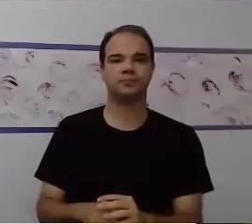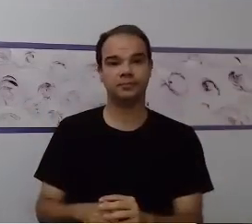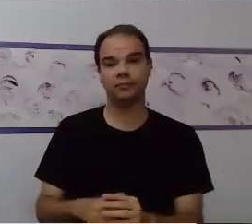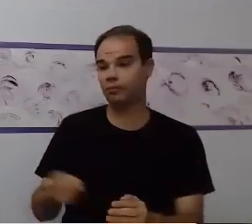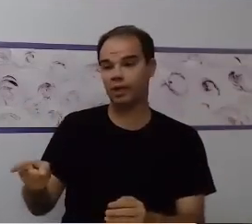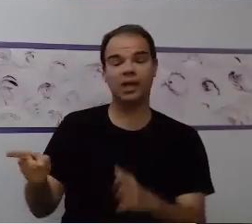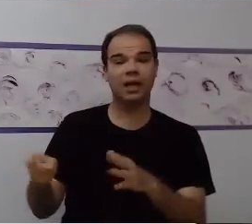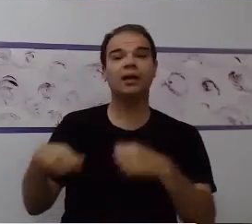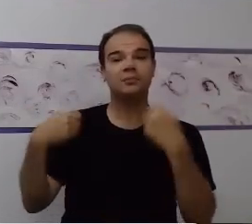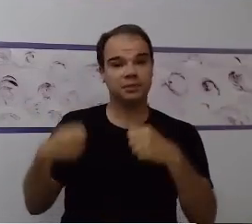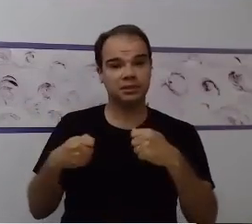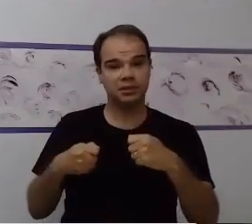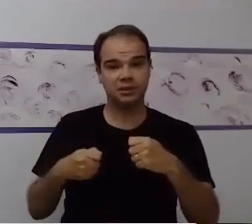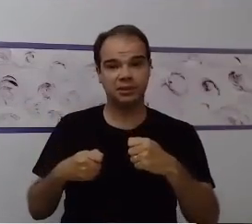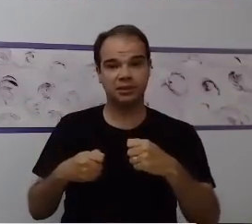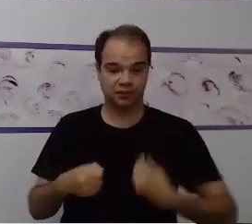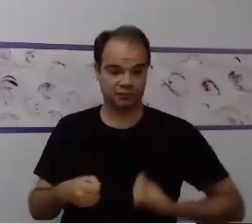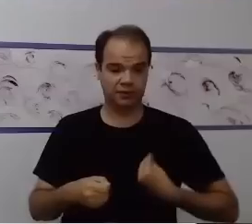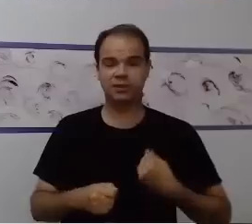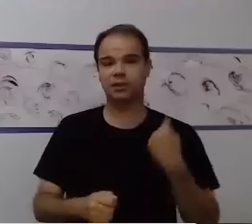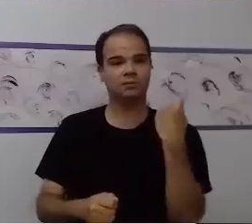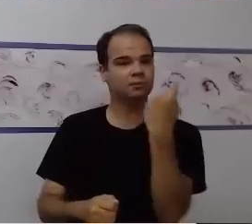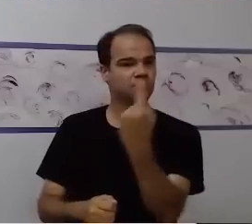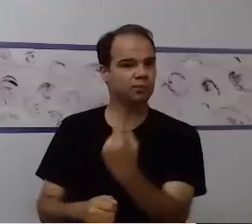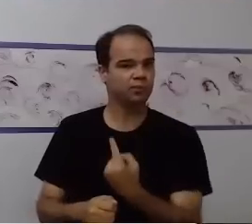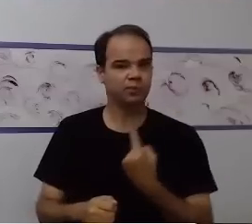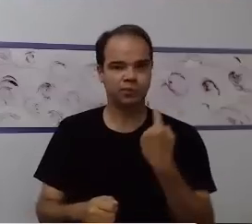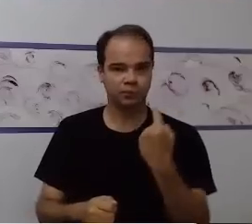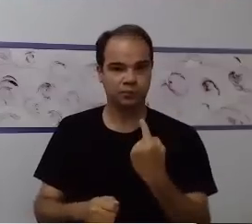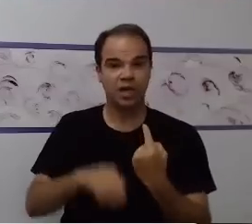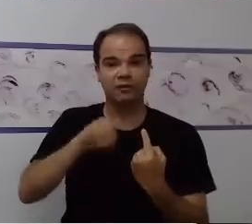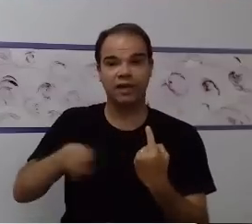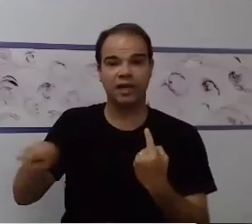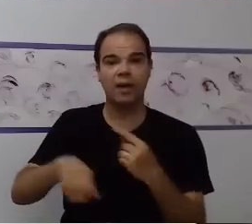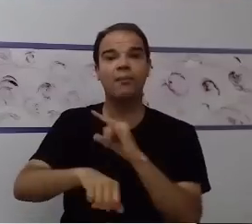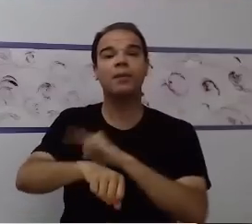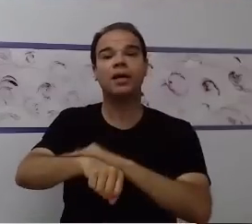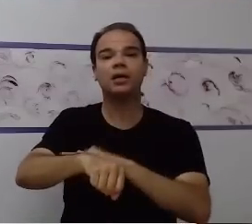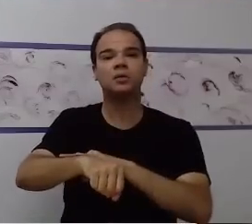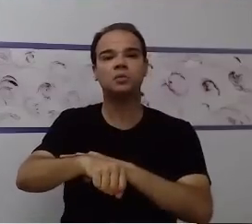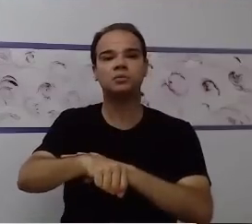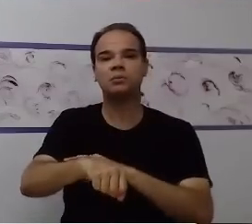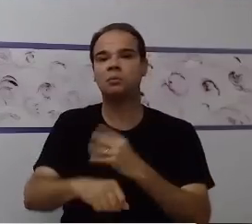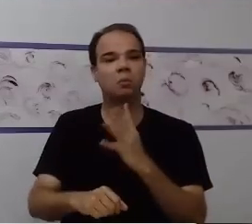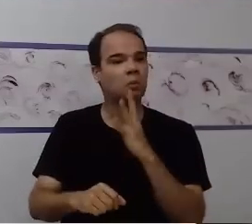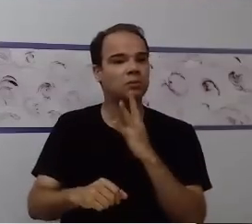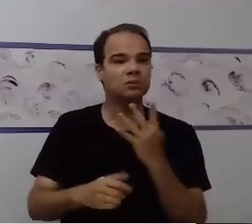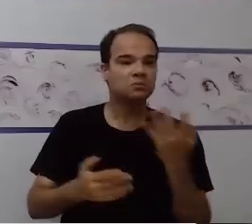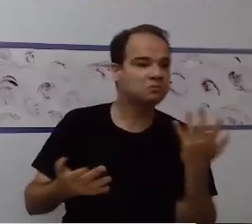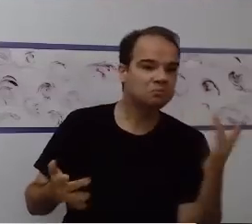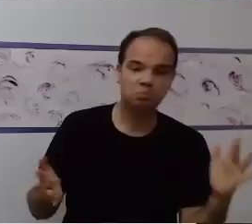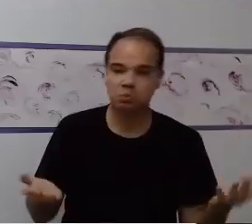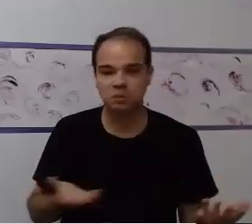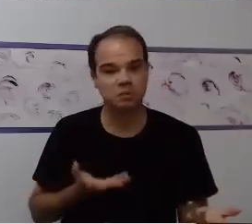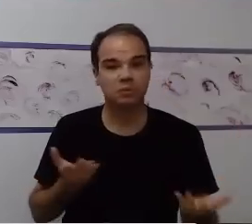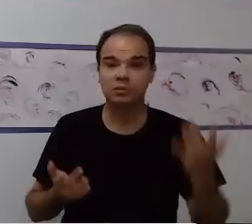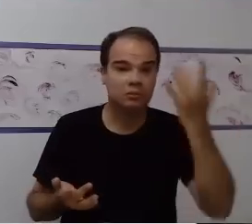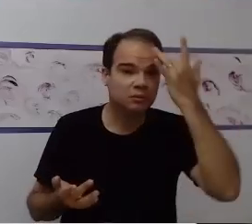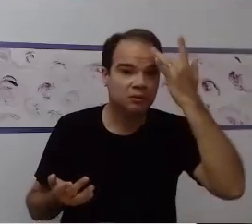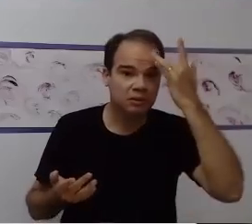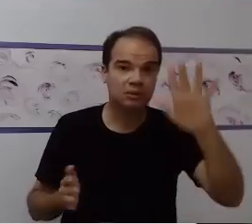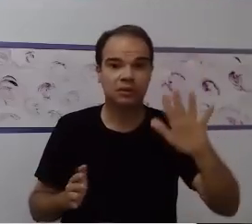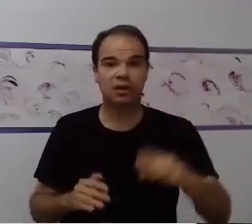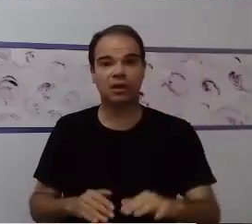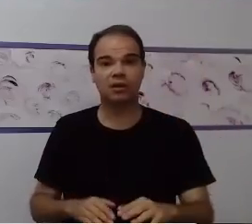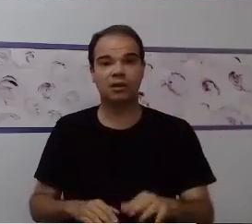autonomia para essa criança. Às vezes, essa criança não sabe onde é o banheiro de dentro da escola, da unidade escolar. E o